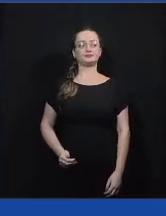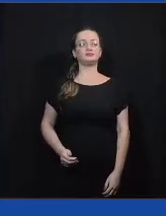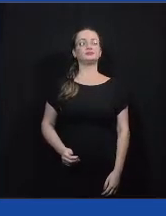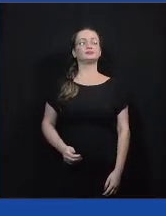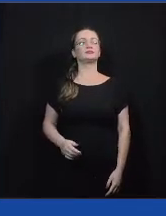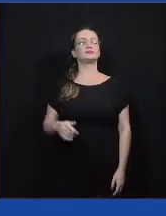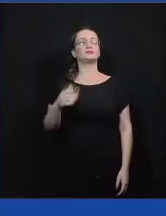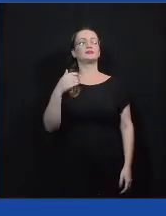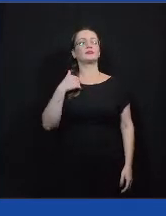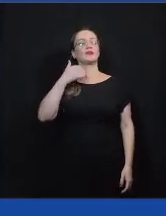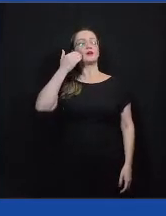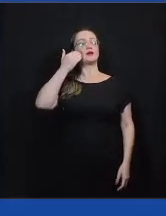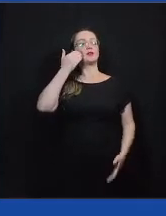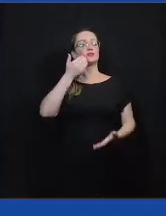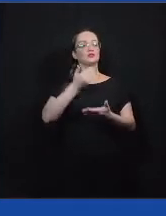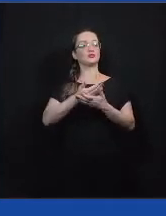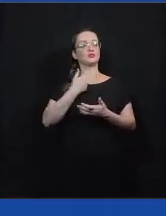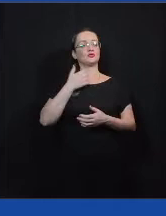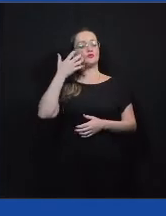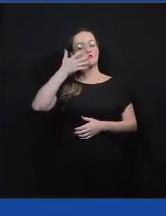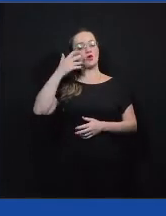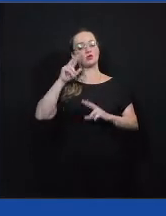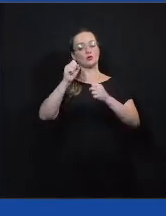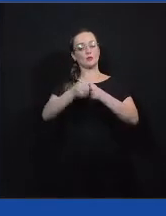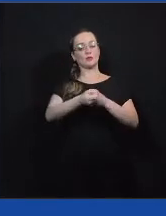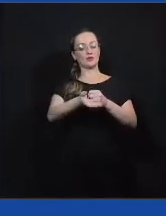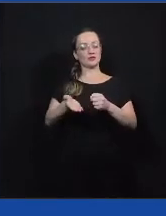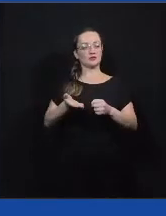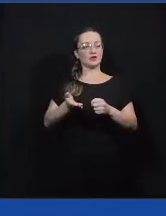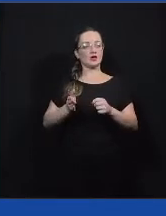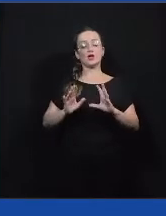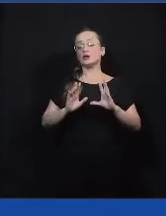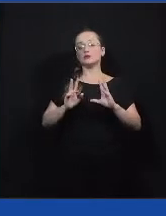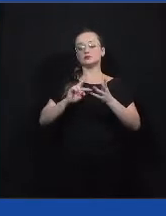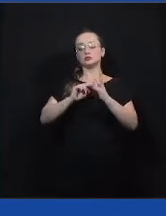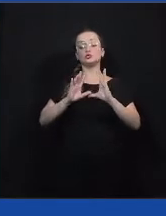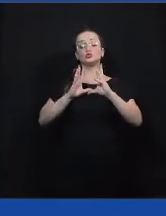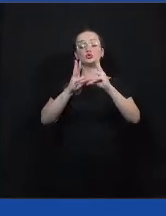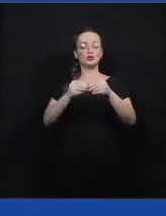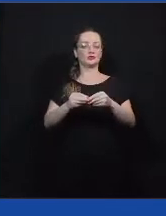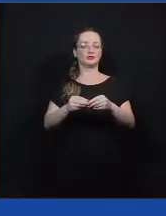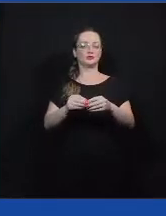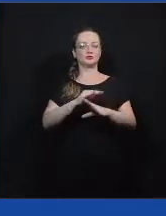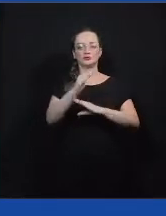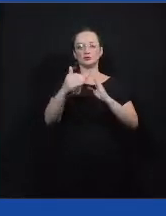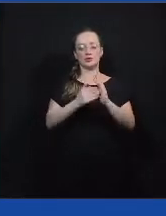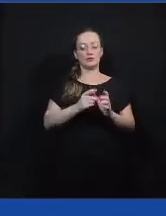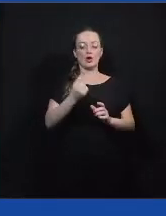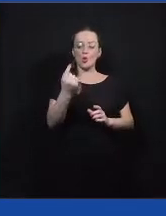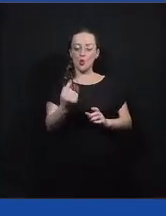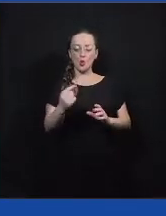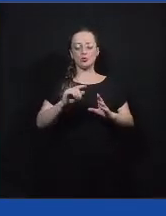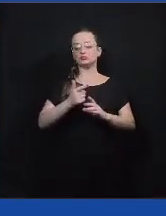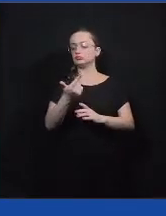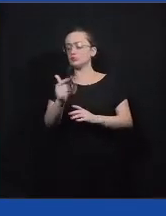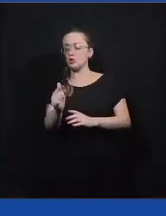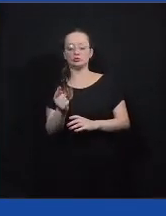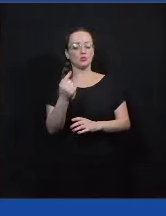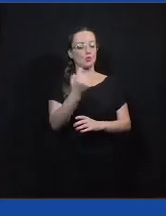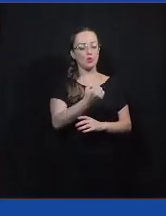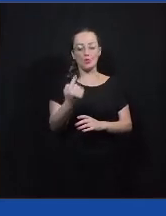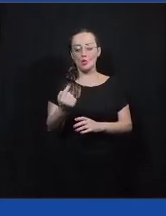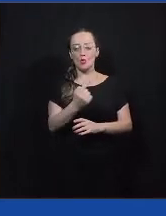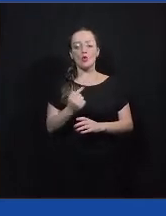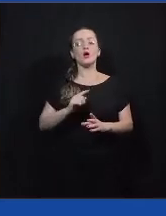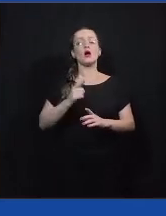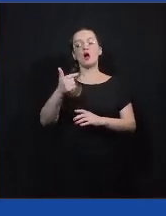É, acho que quando a gente fala sobre democracia, a gente fala sobre todos. A gente fala sobre um, a gente fala sobre outro, a gente fala sobre aquele que